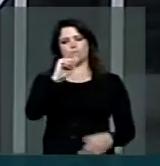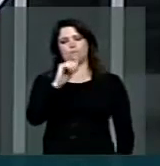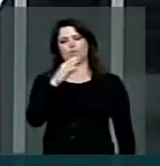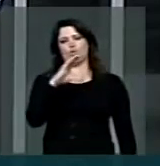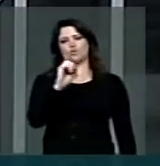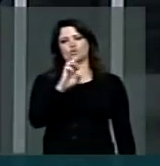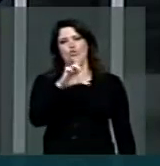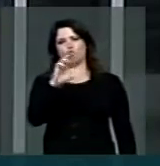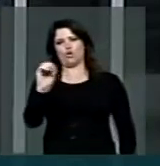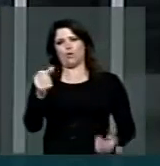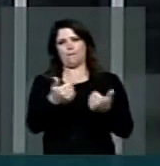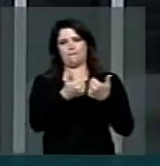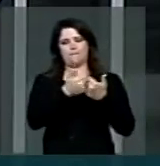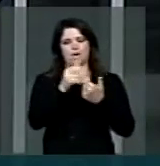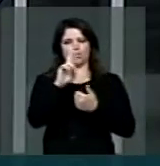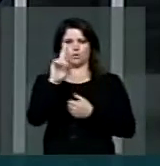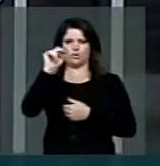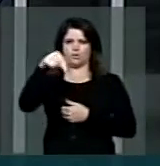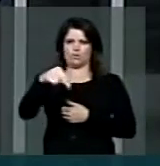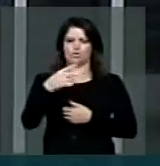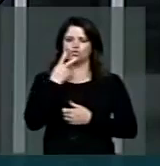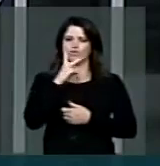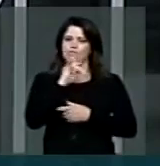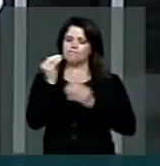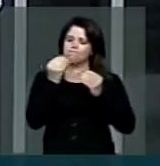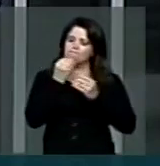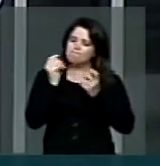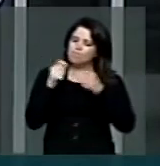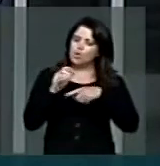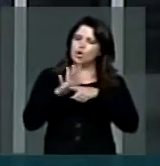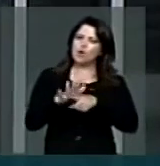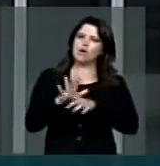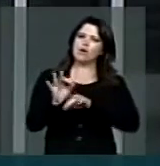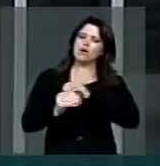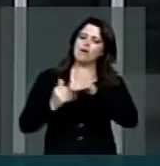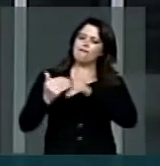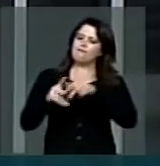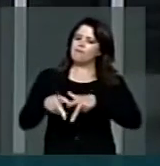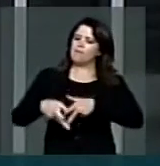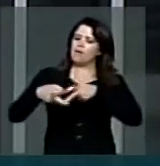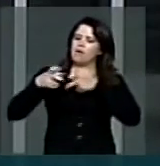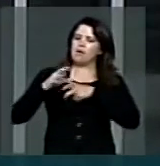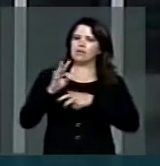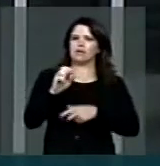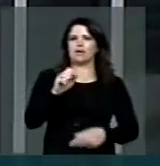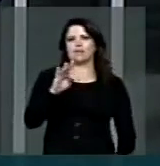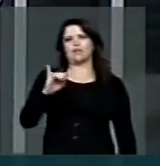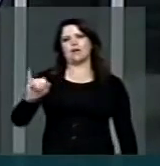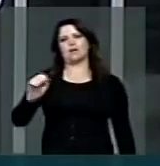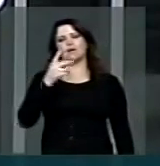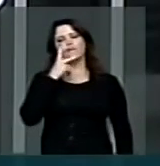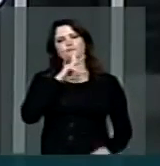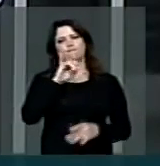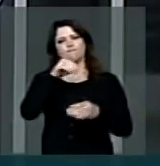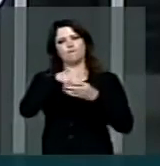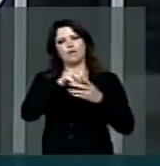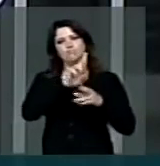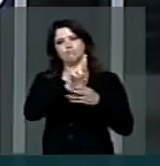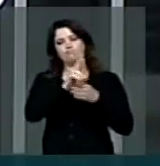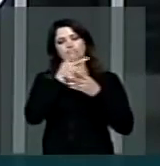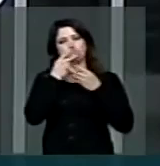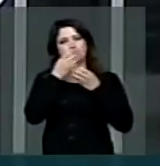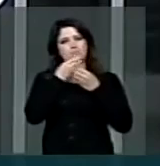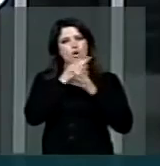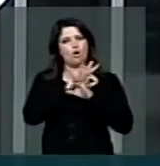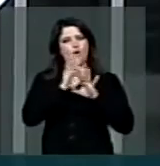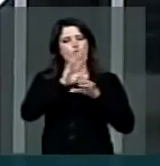no estado vizinho do Rio Grande do Norte, que poderiam se beneficiar da exploração de Itataya com repercussão positiva